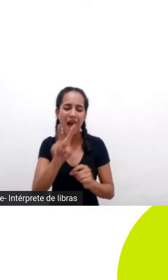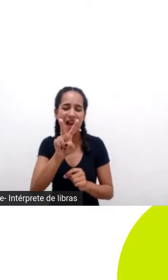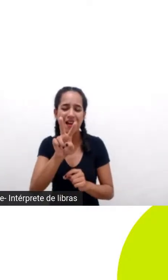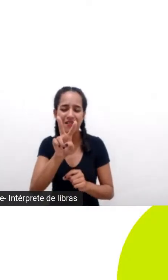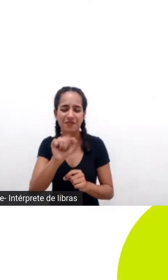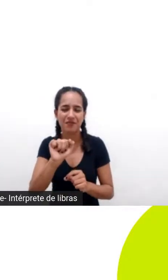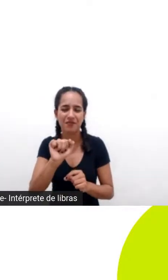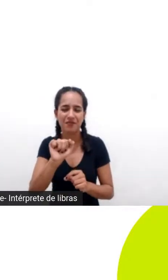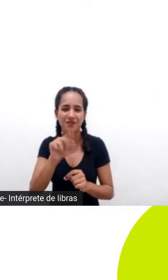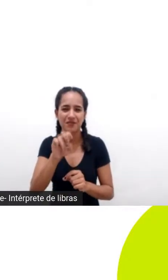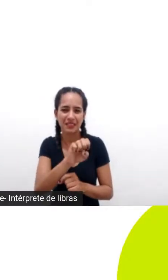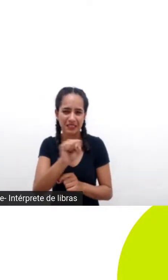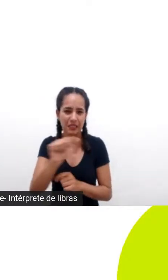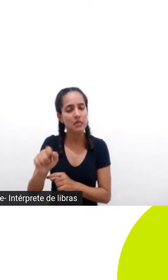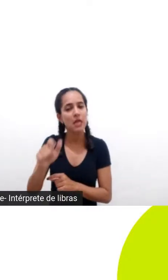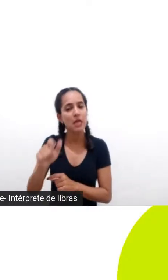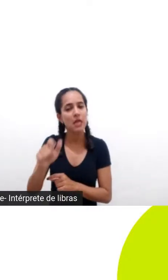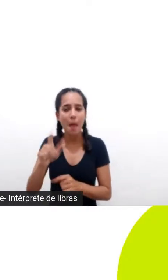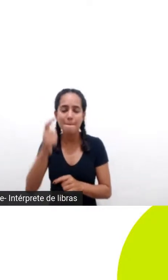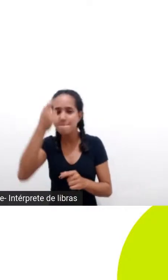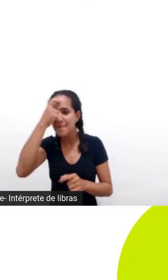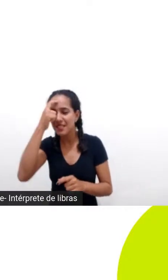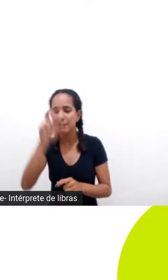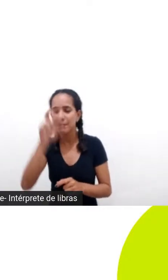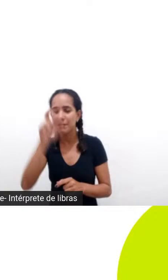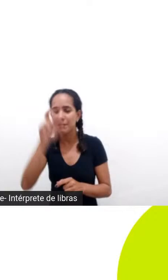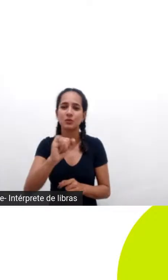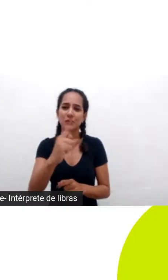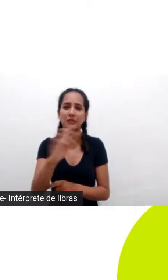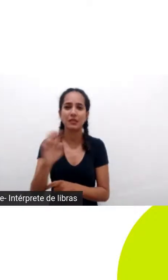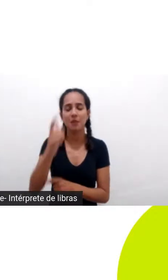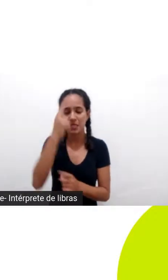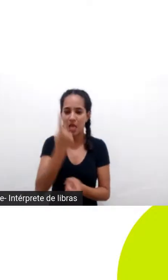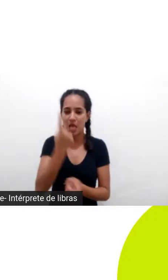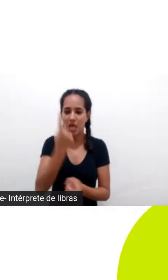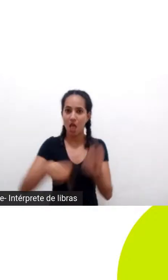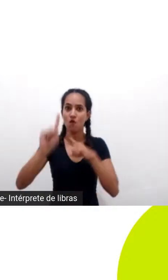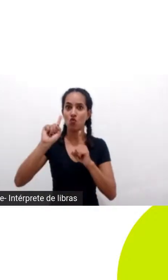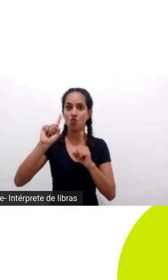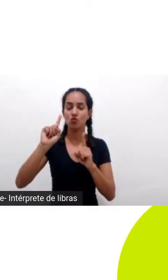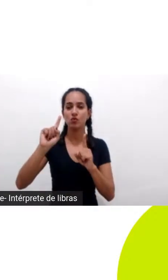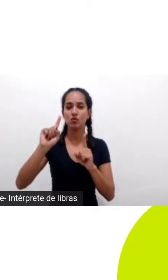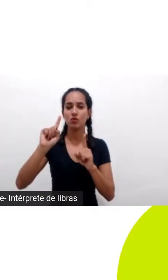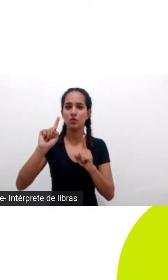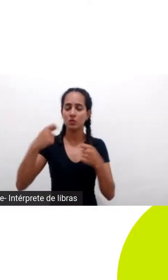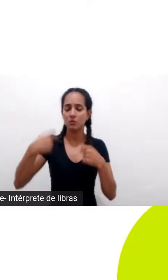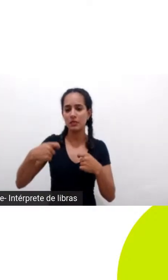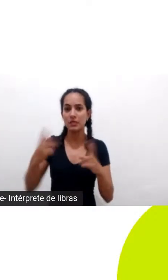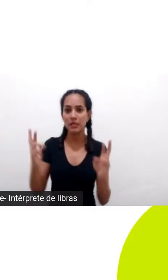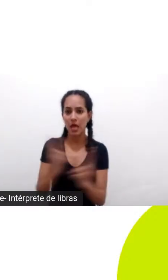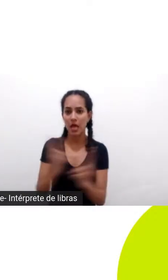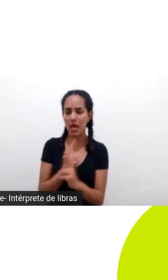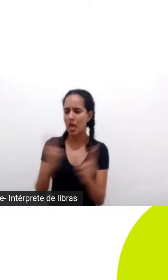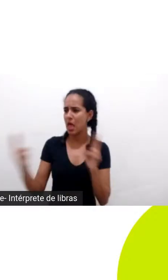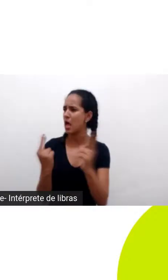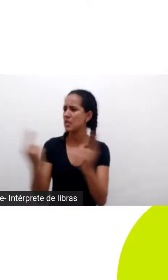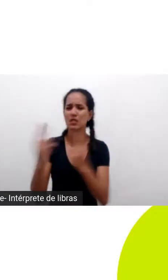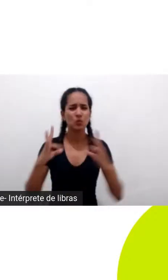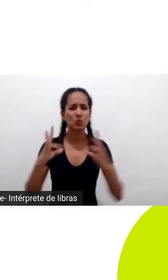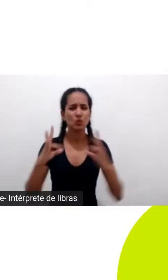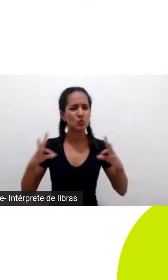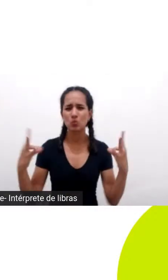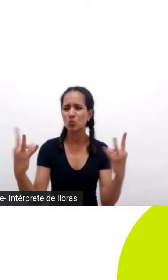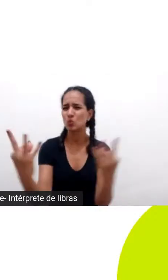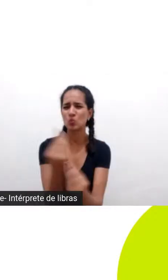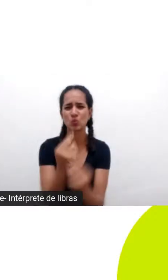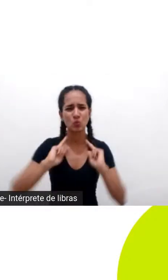pensamento hippie porque o pensamento hippie é revolucionário né a gente tem que rever todas as nossas formas de relação com o entorno e com nós mesmos tá